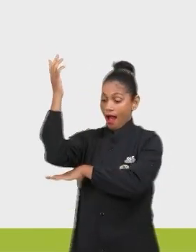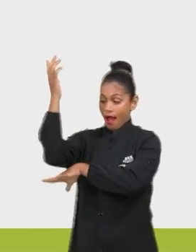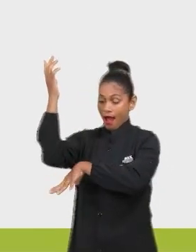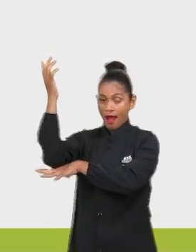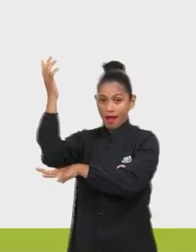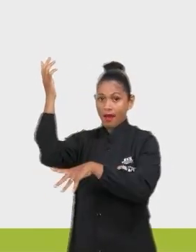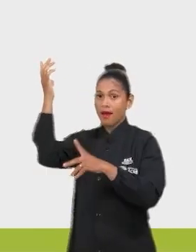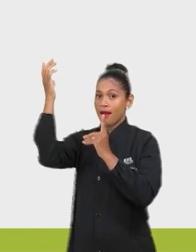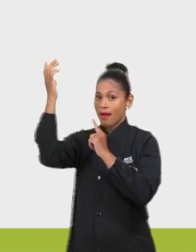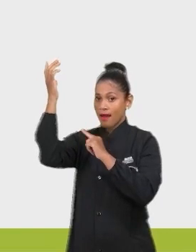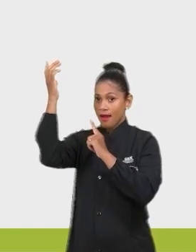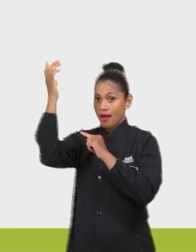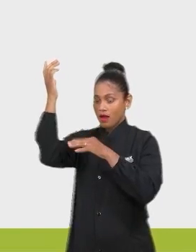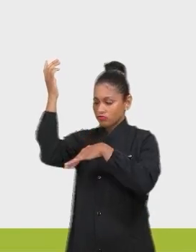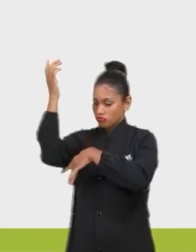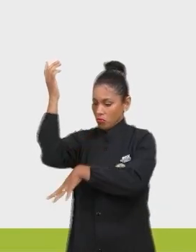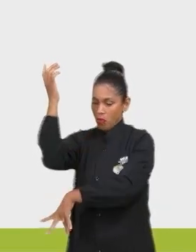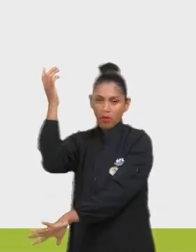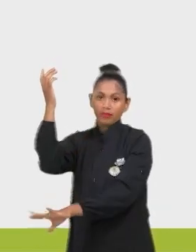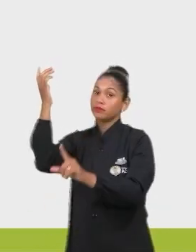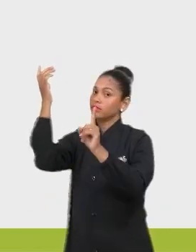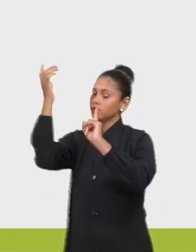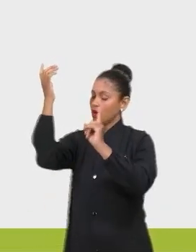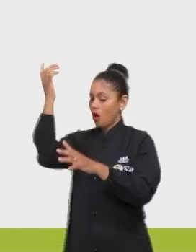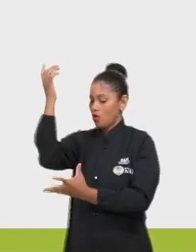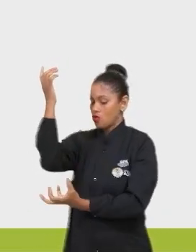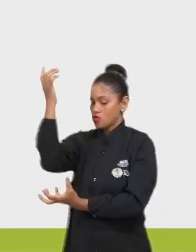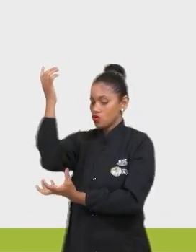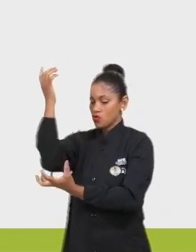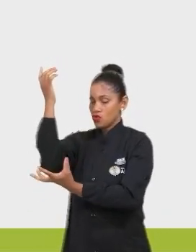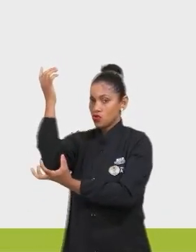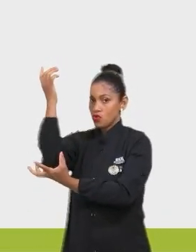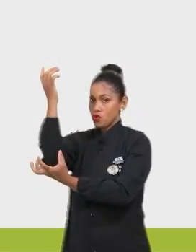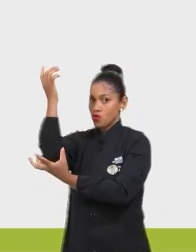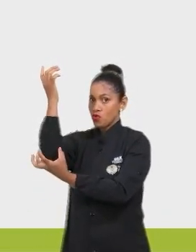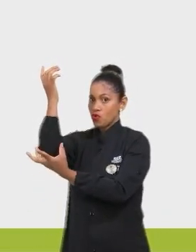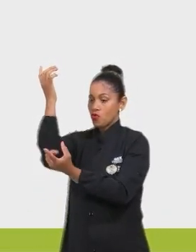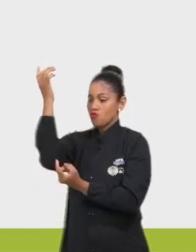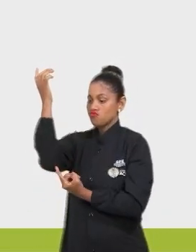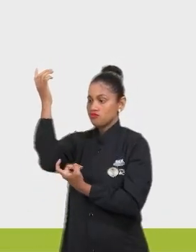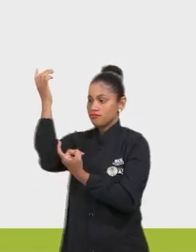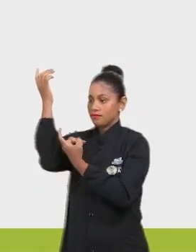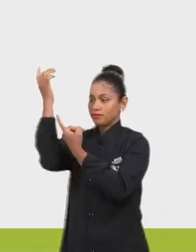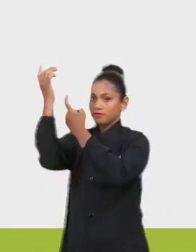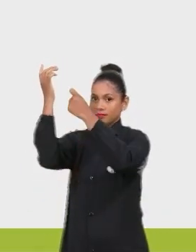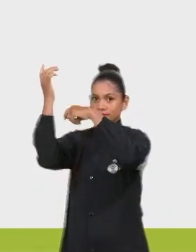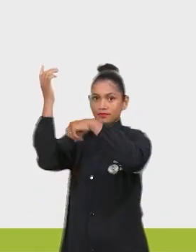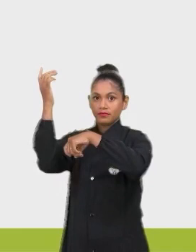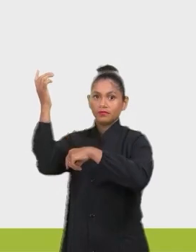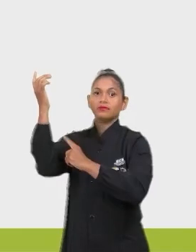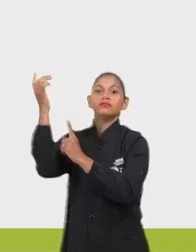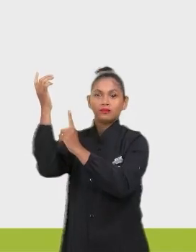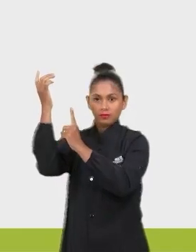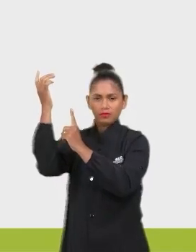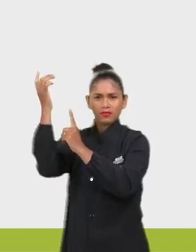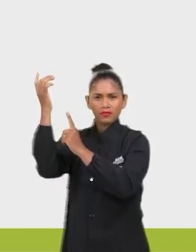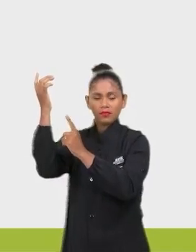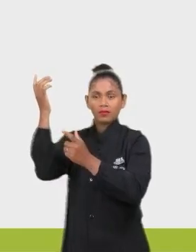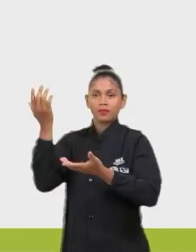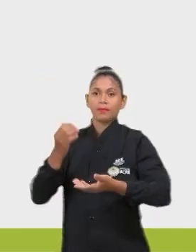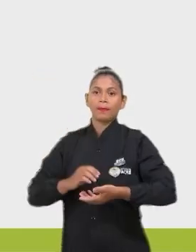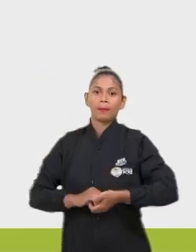que não está representado isso para vocês. Tudo bem? A água vai sair aqui. Em que processo mesmo?